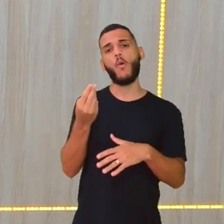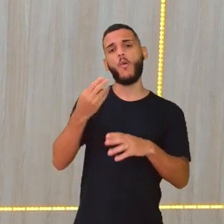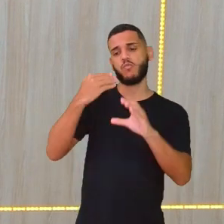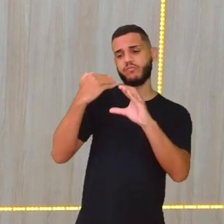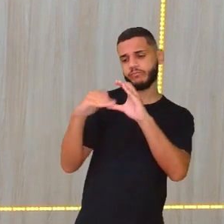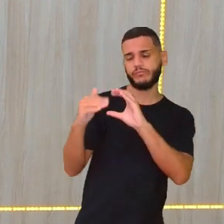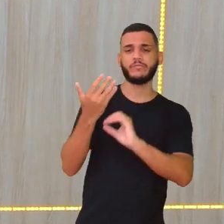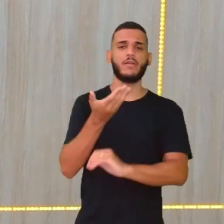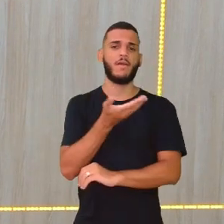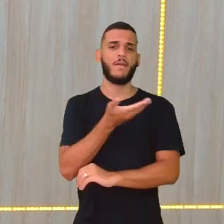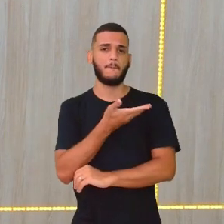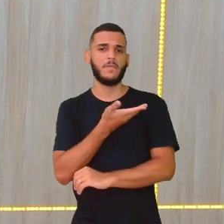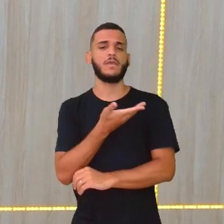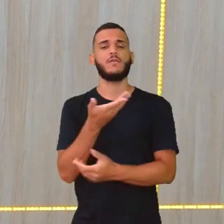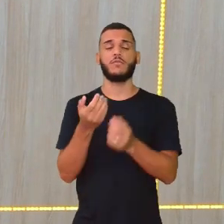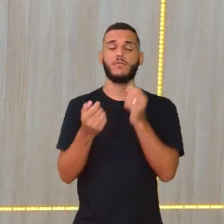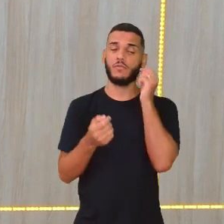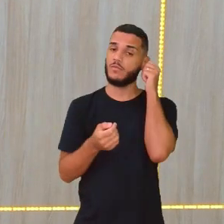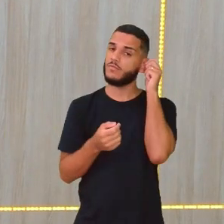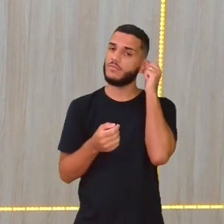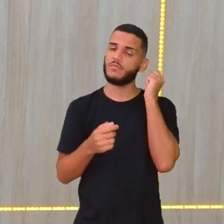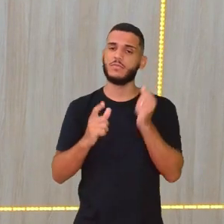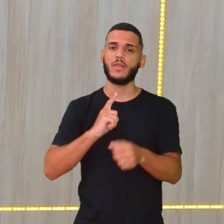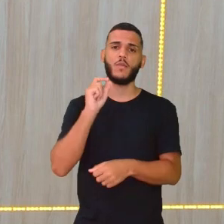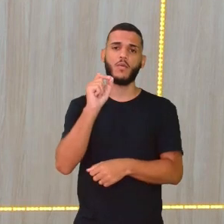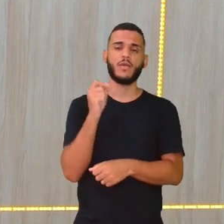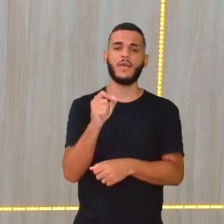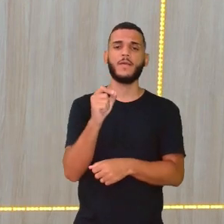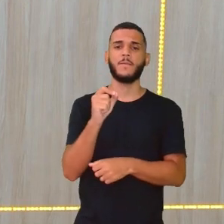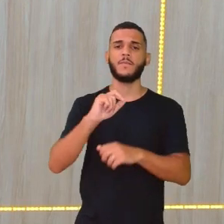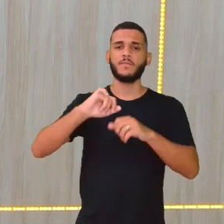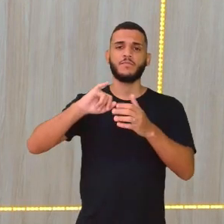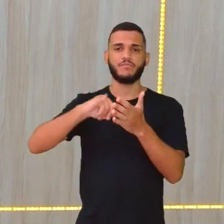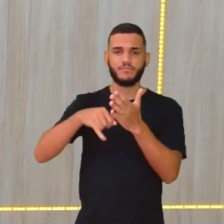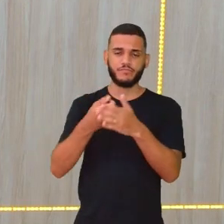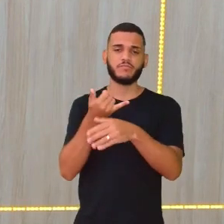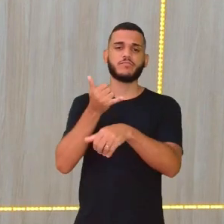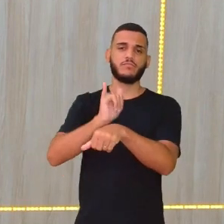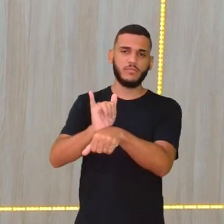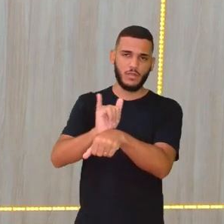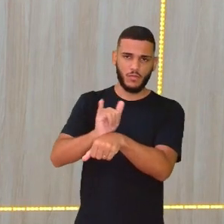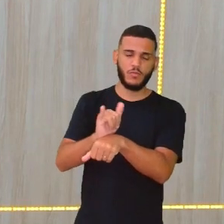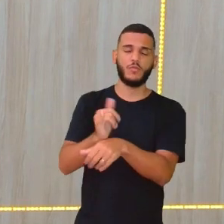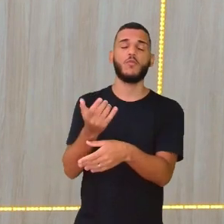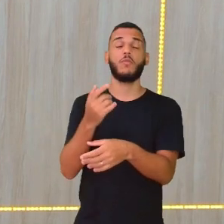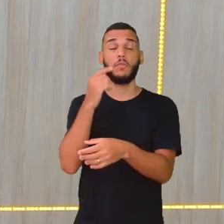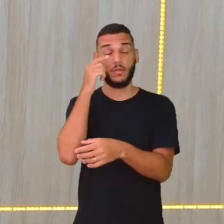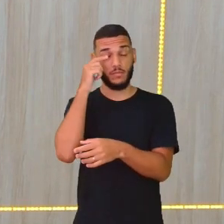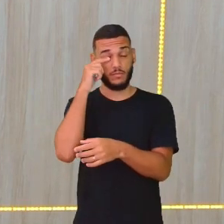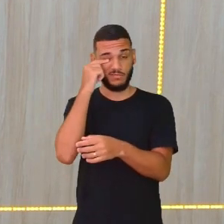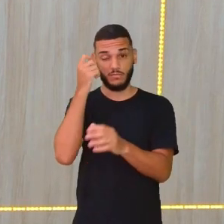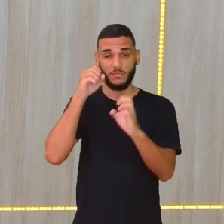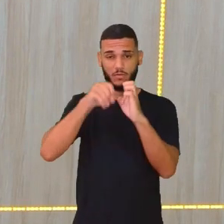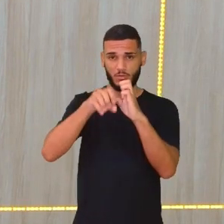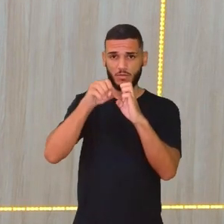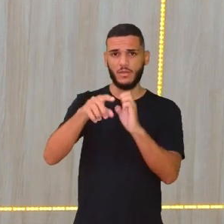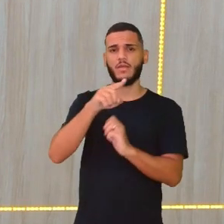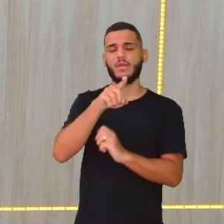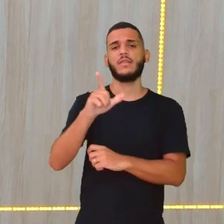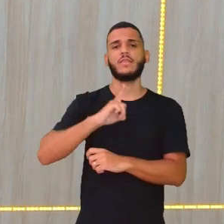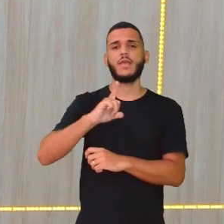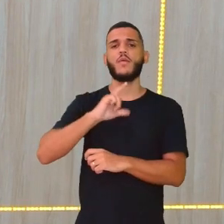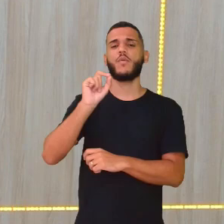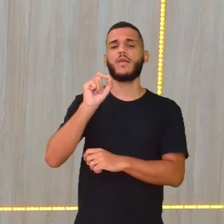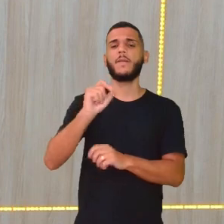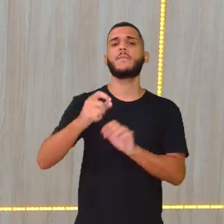amigo, alguma amiga, né? Temos aí o canal do YouTube, né? O canal Educa Recife. Então, tem um QR Code aí para vocês também.